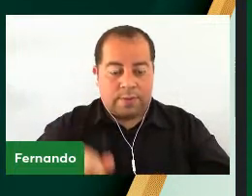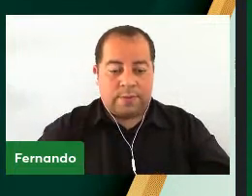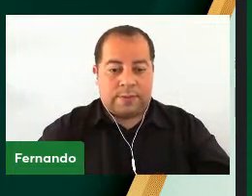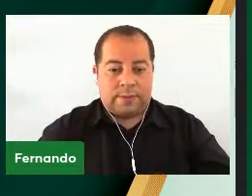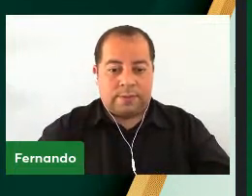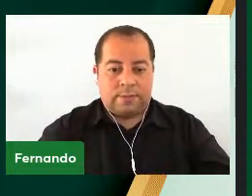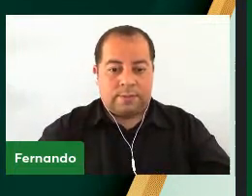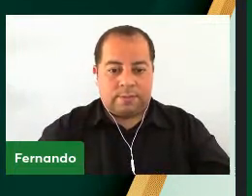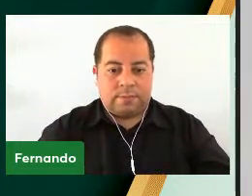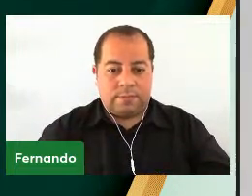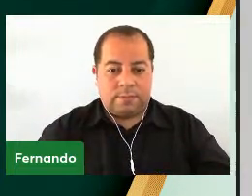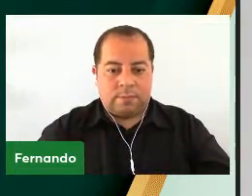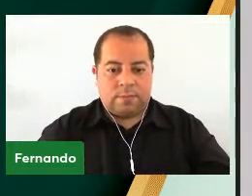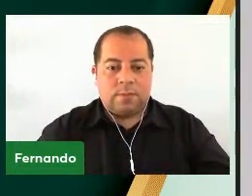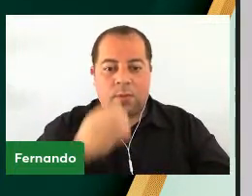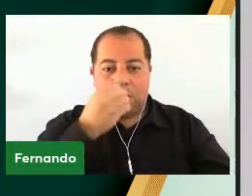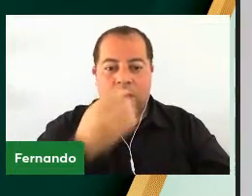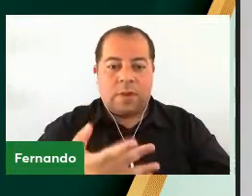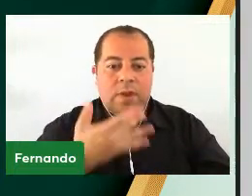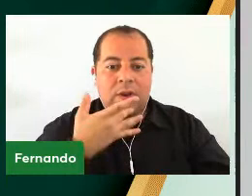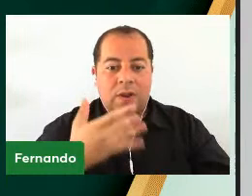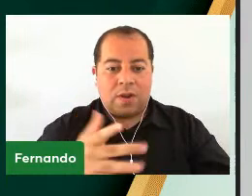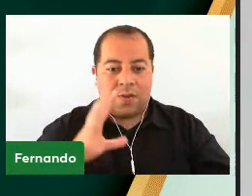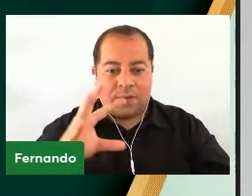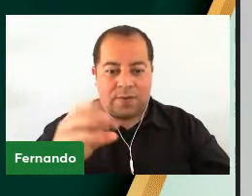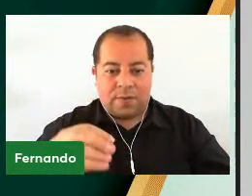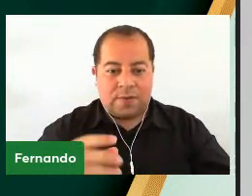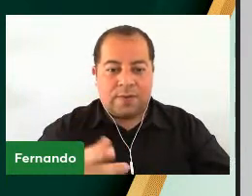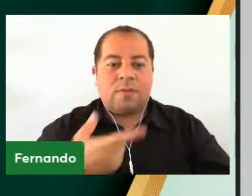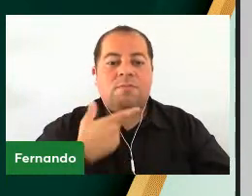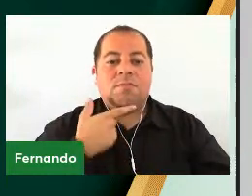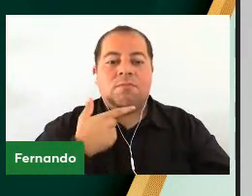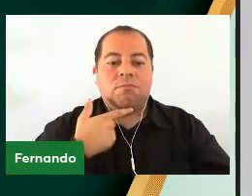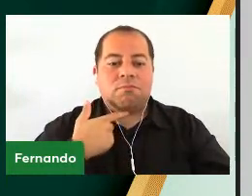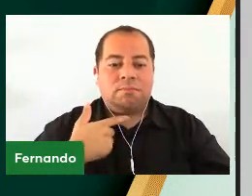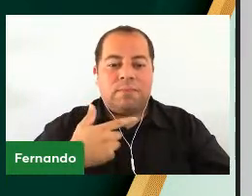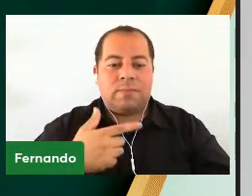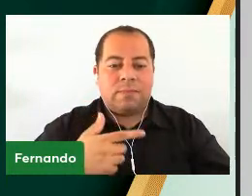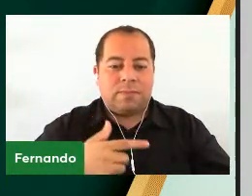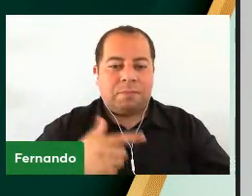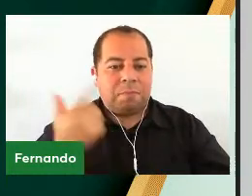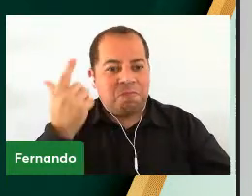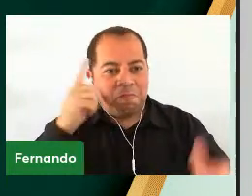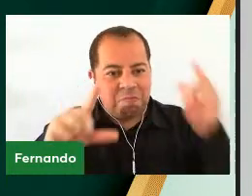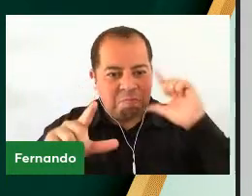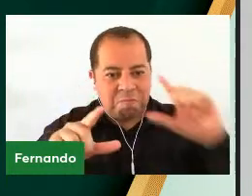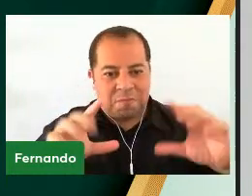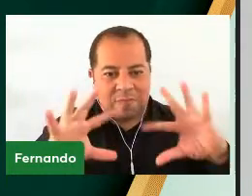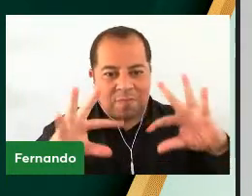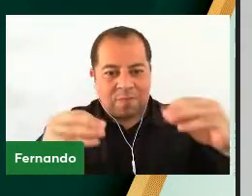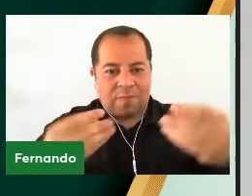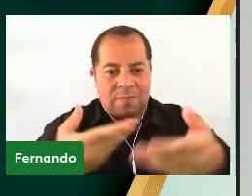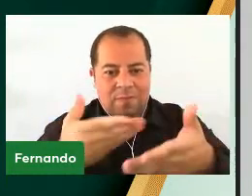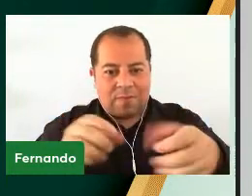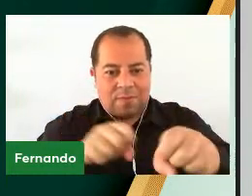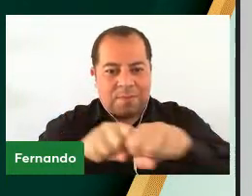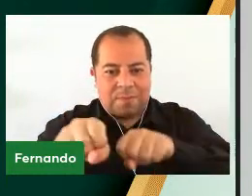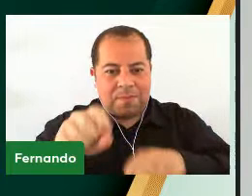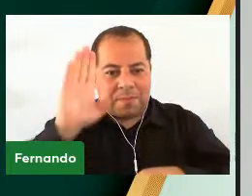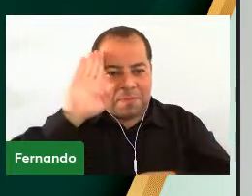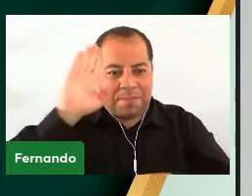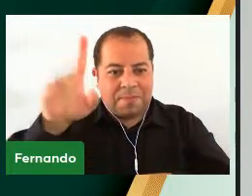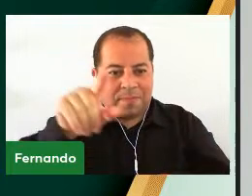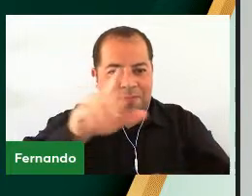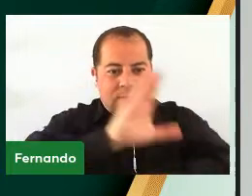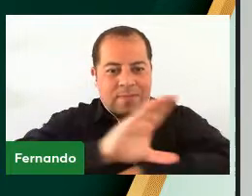Boa tarde a todos. Desejo muito sucesso a todos os formandos, principalmente os do curso de